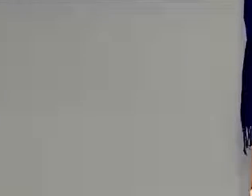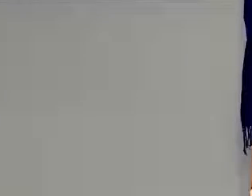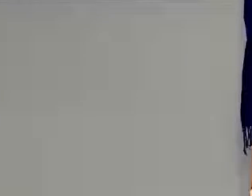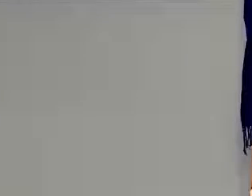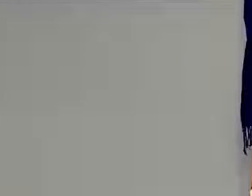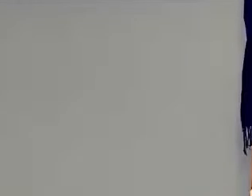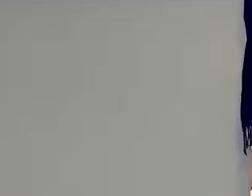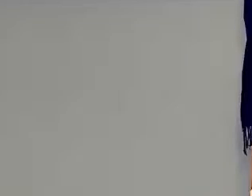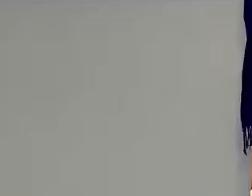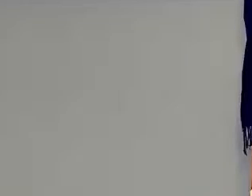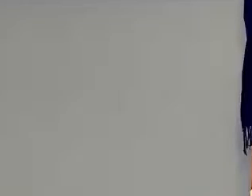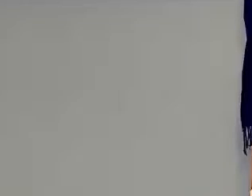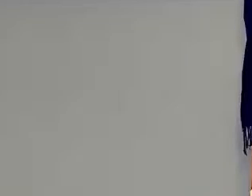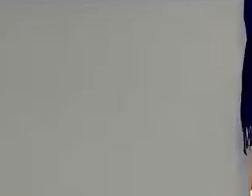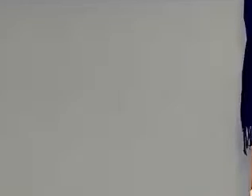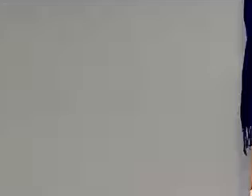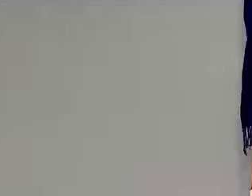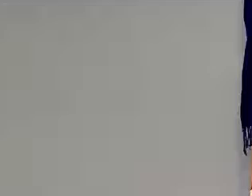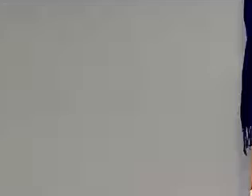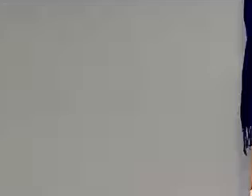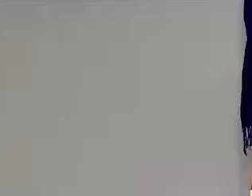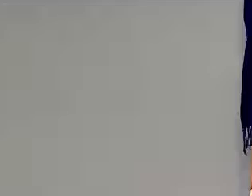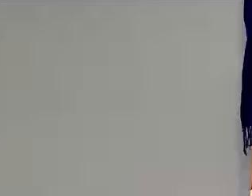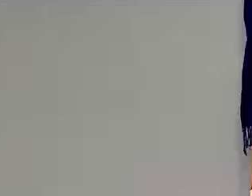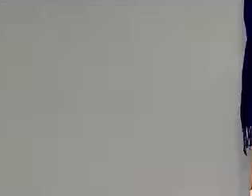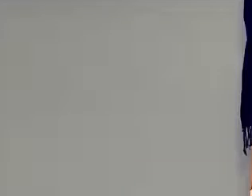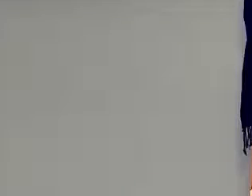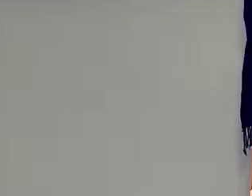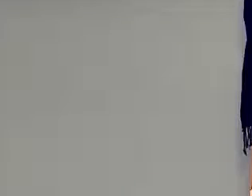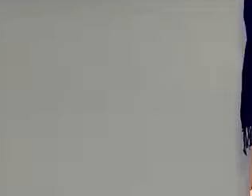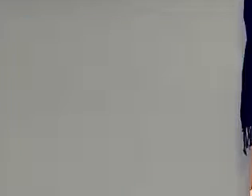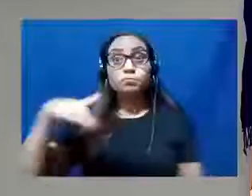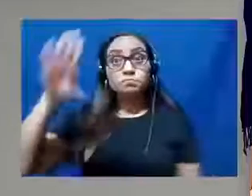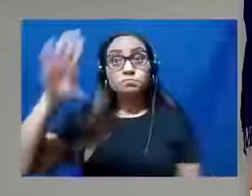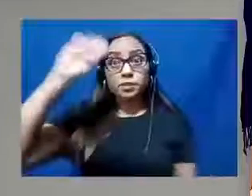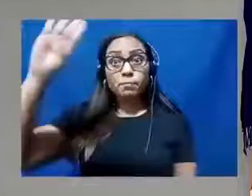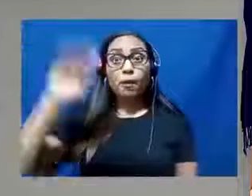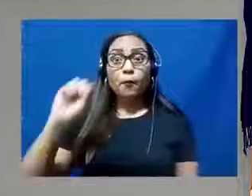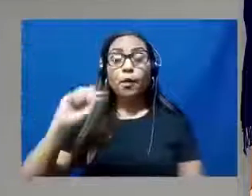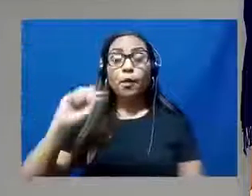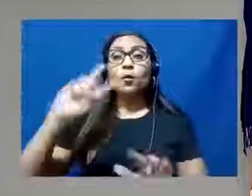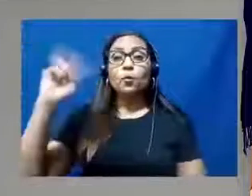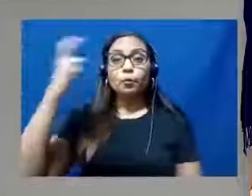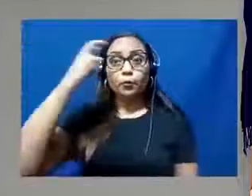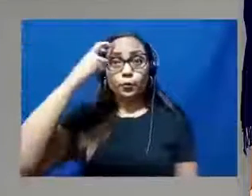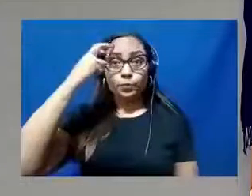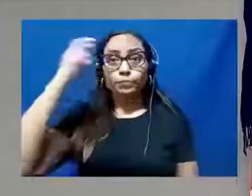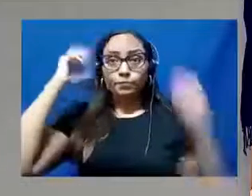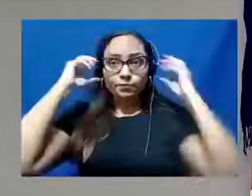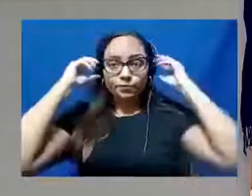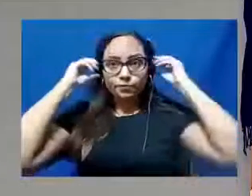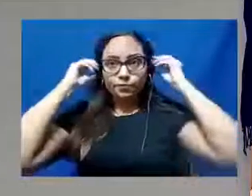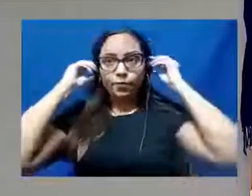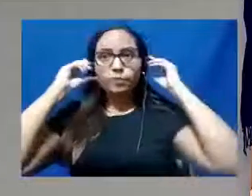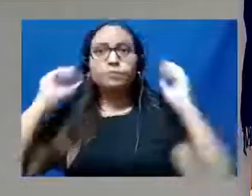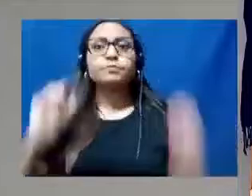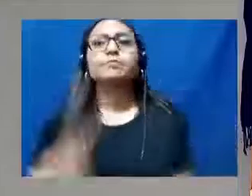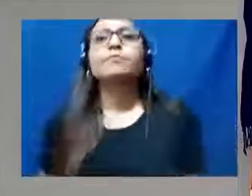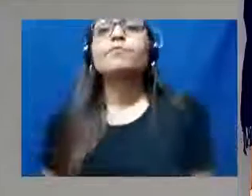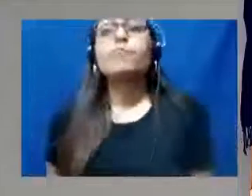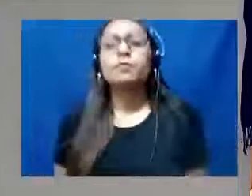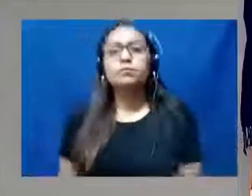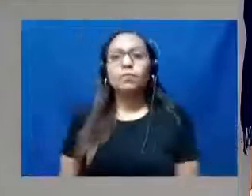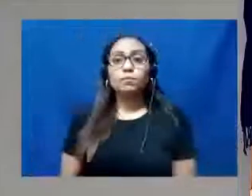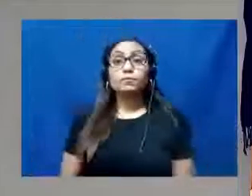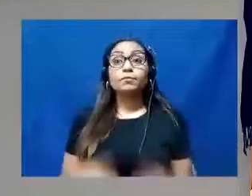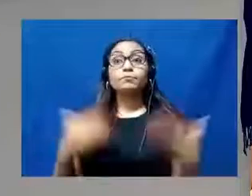atendendo às demandas e atendendo à necessidade da sua região e, principalmente, às suas culturas. Principalmente às suas culturas. Então, quando um